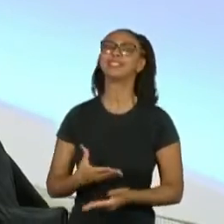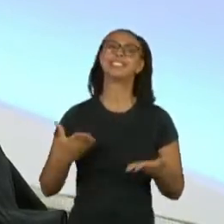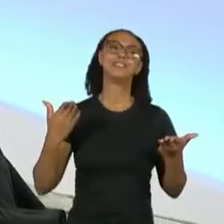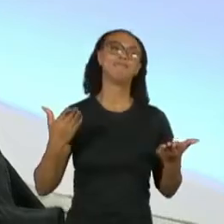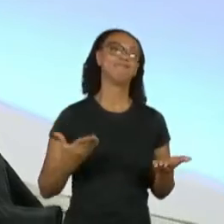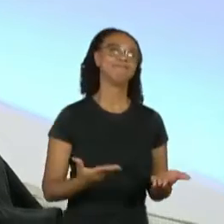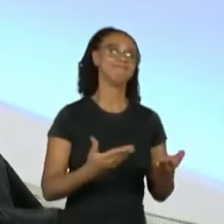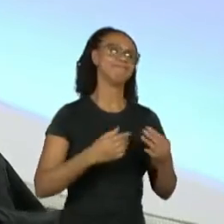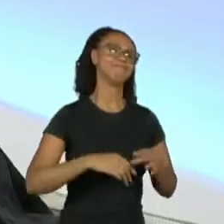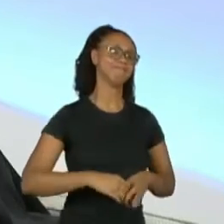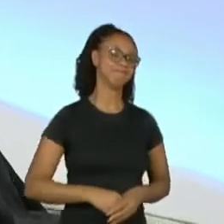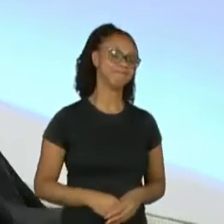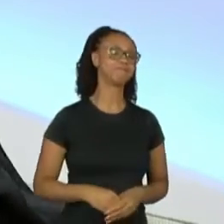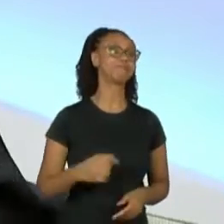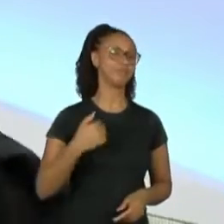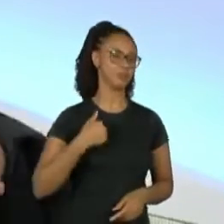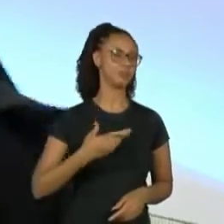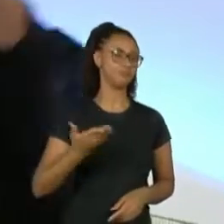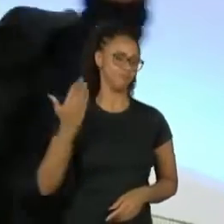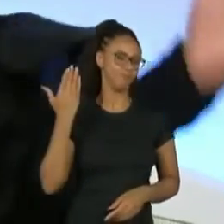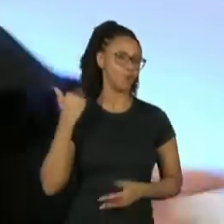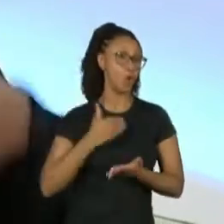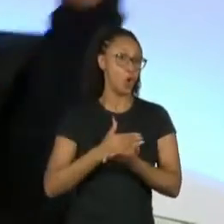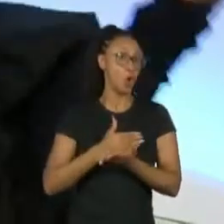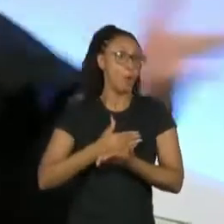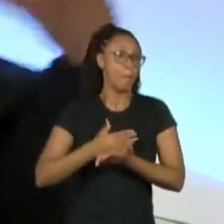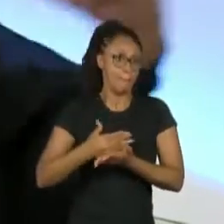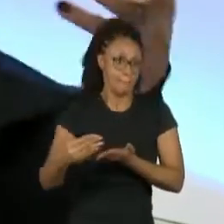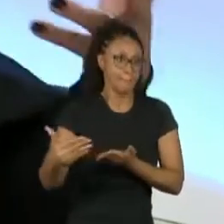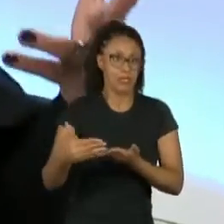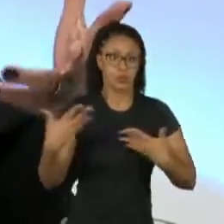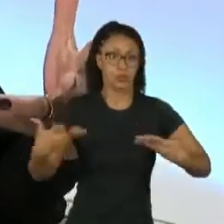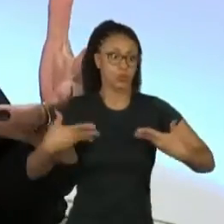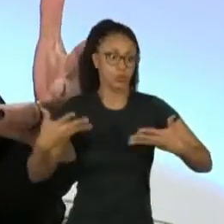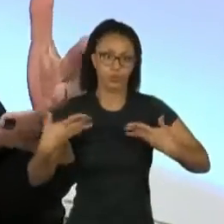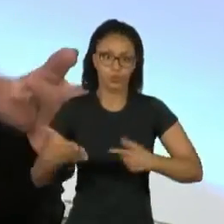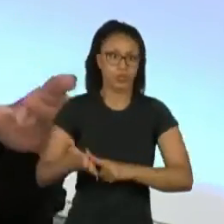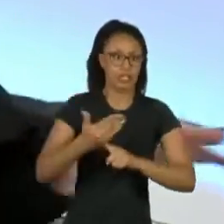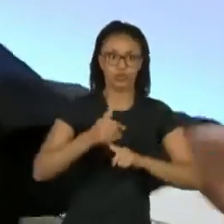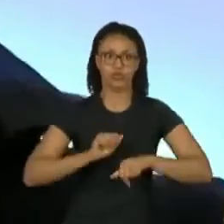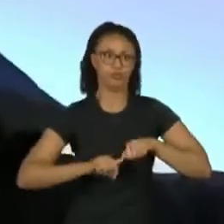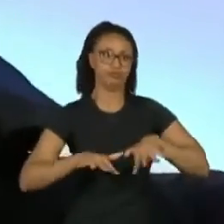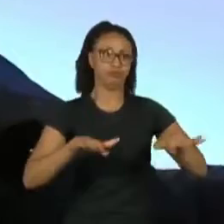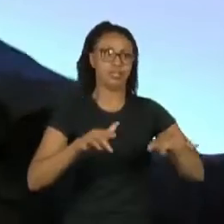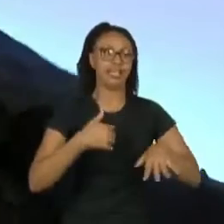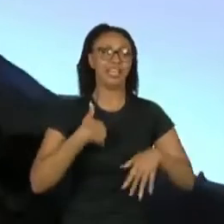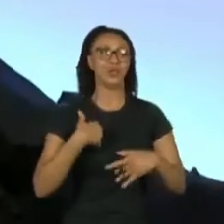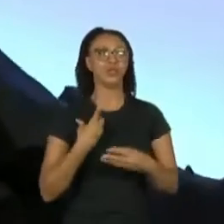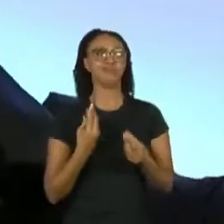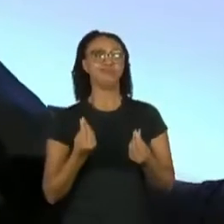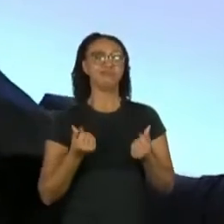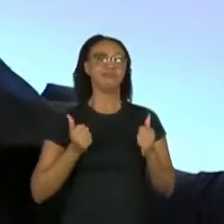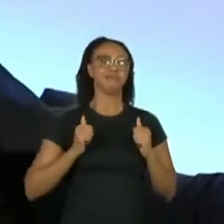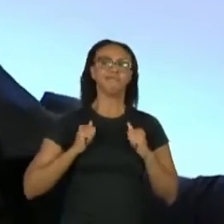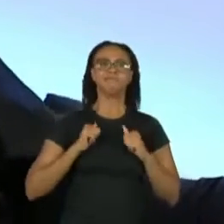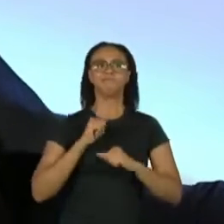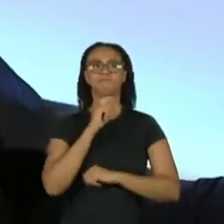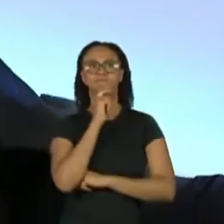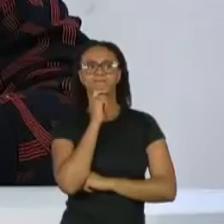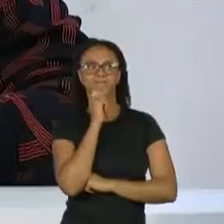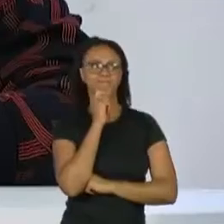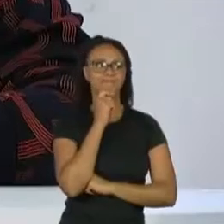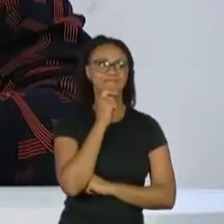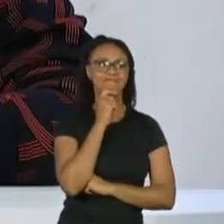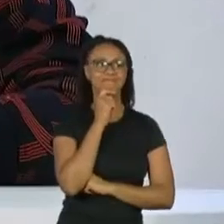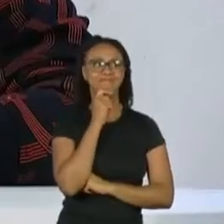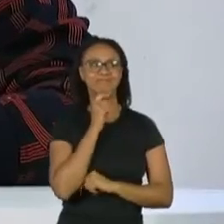no início, assim, quando começou essa impervescência, eu fiquei meio acomodada, assim, sabe? Sei.